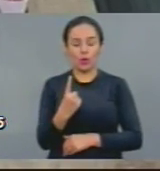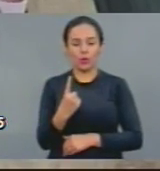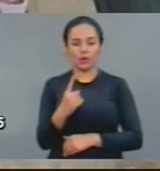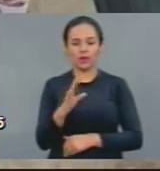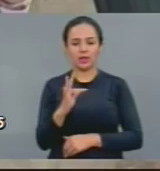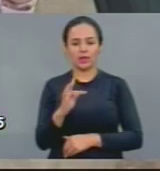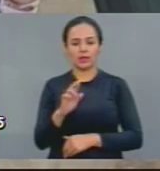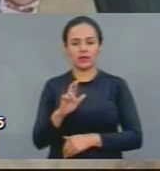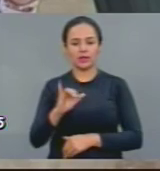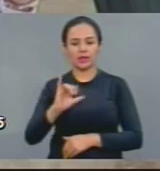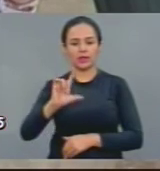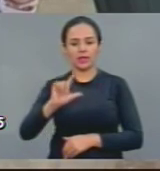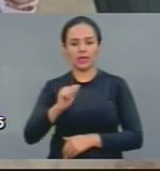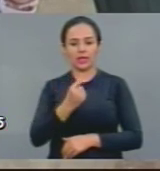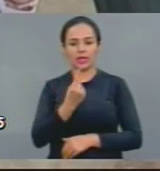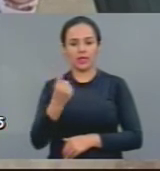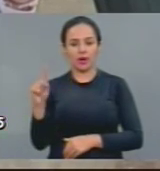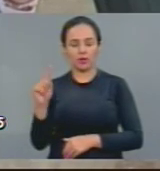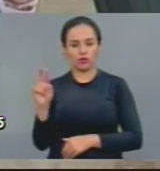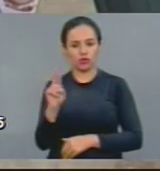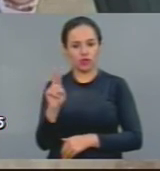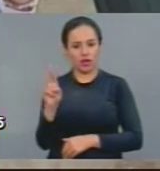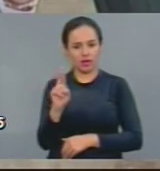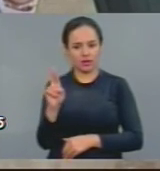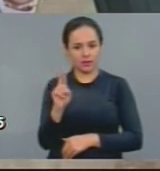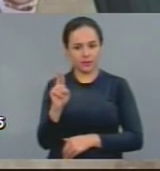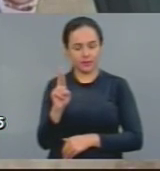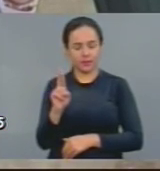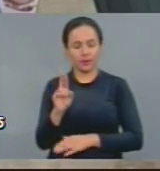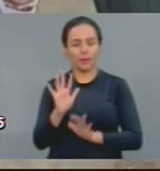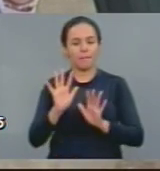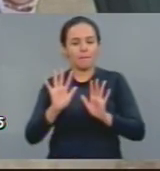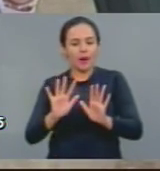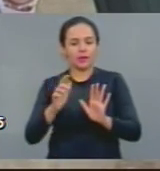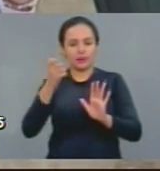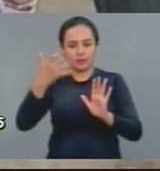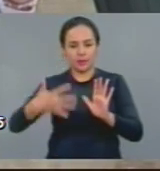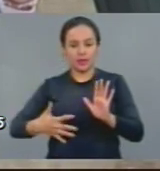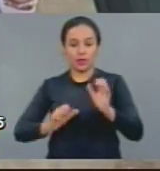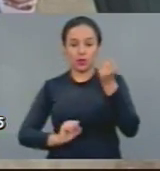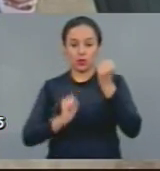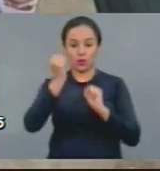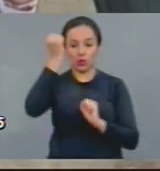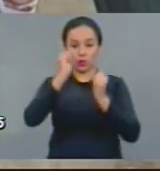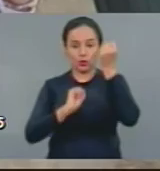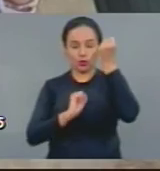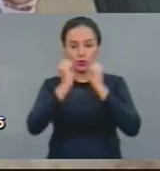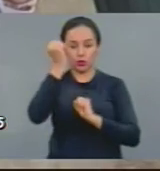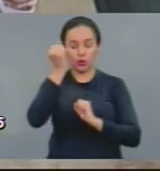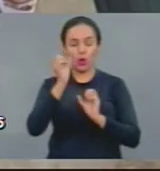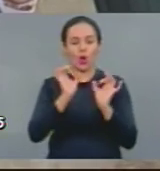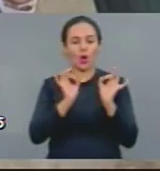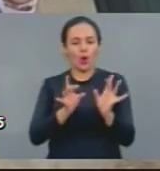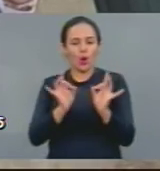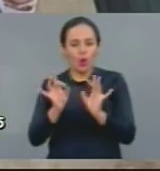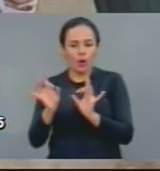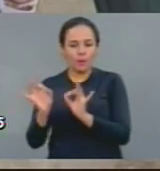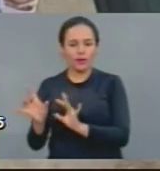reais. Deputado, enquanto a indústria, enquanto a indústria, enquanto o comércio,